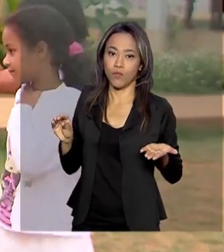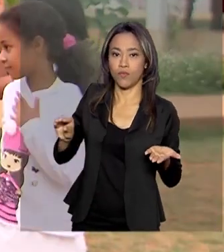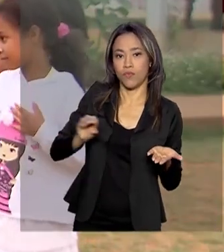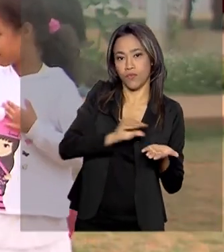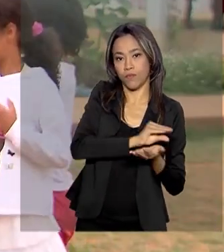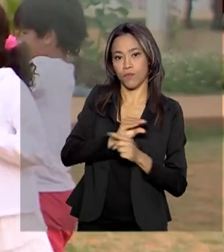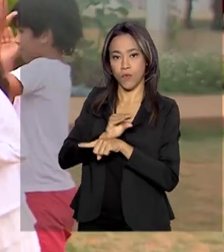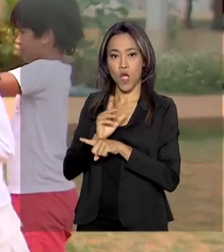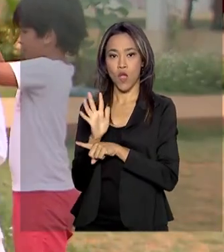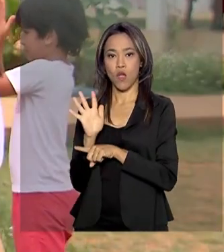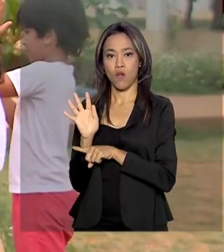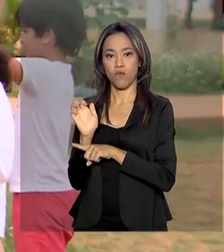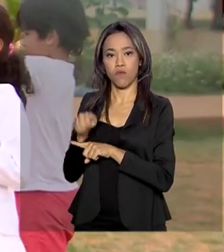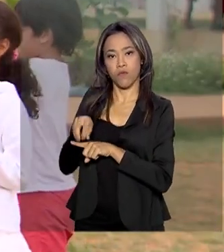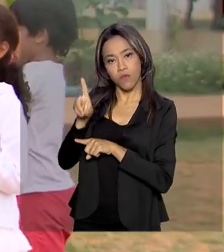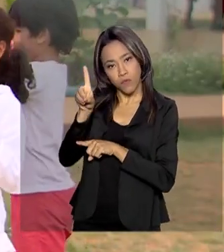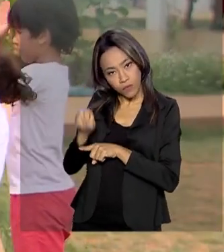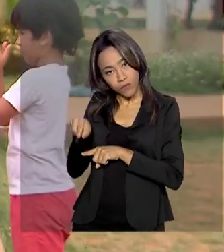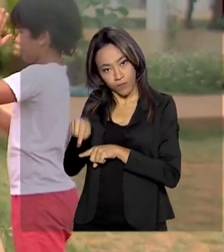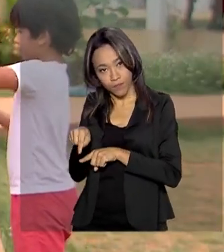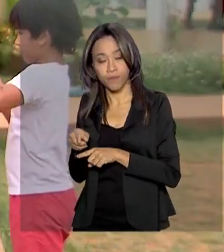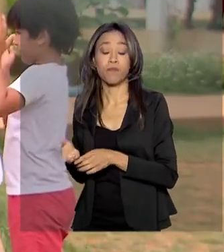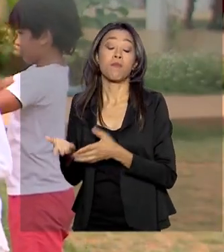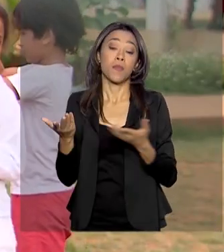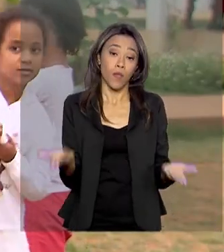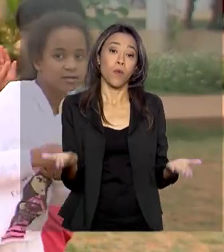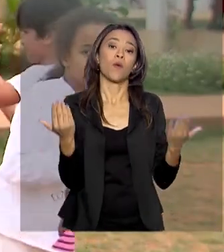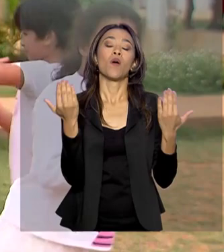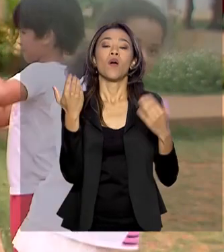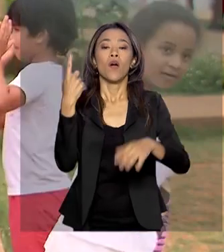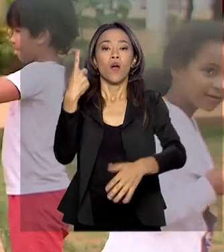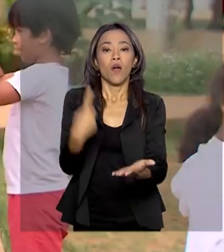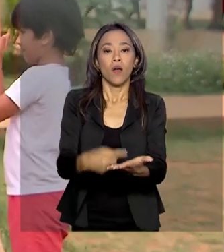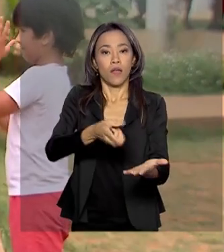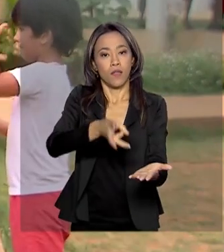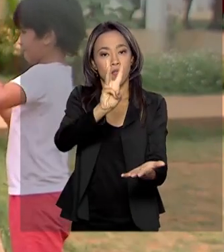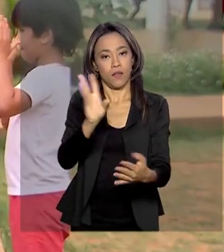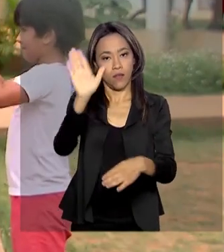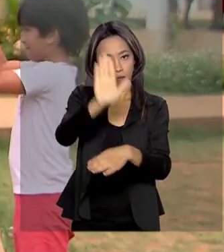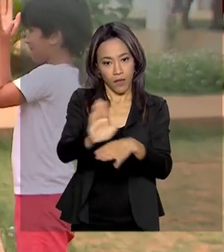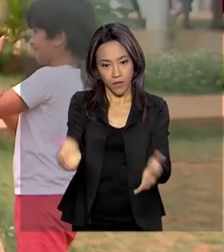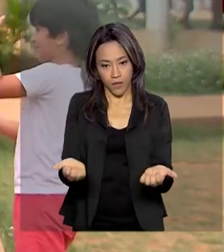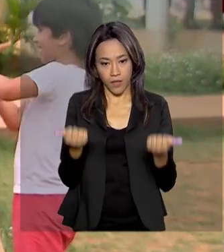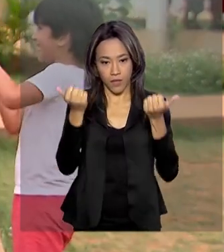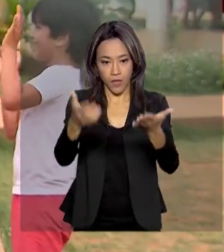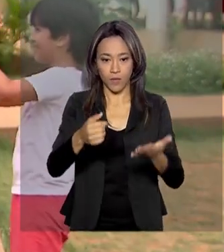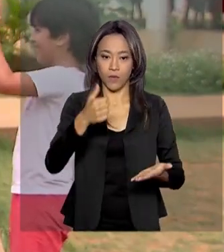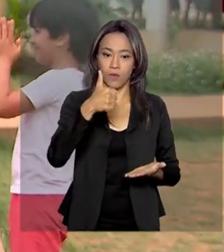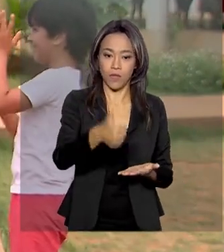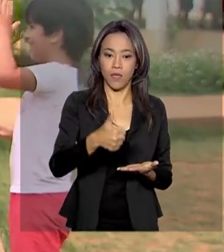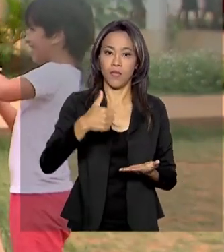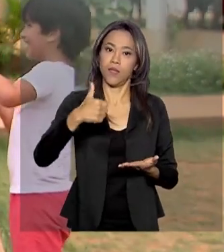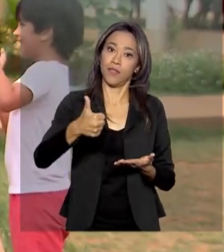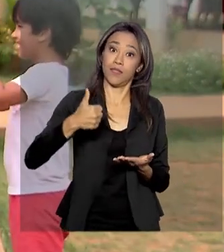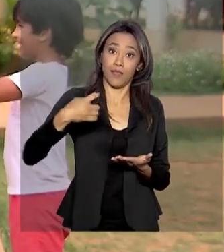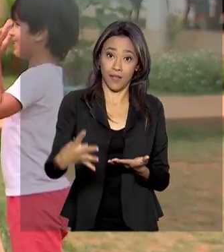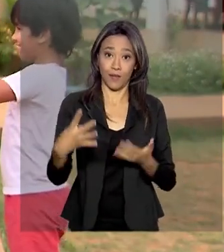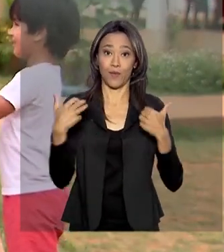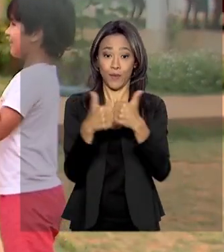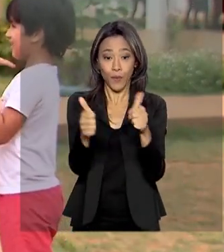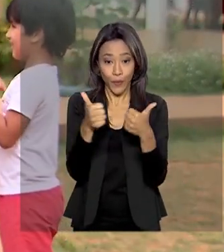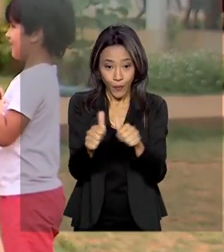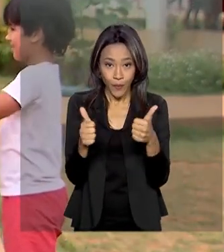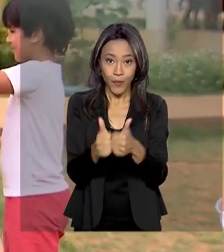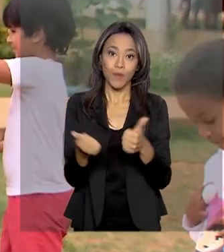Educação. Bem, e está marcado para hoje, às três da tarde, a entrega desses 214 ônibus em Goiânia, com a presença do presidente